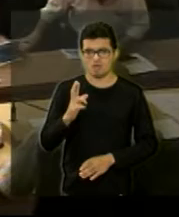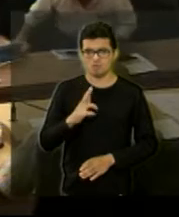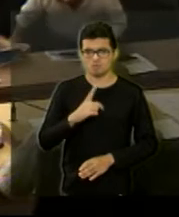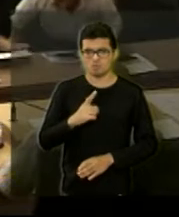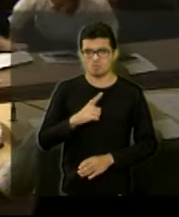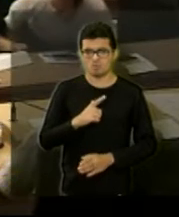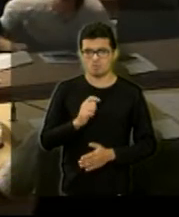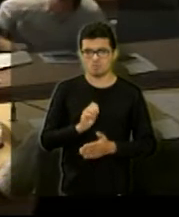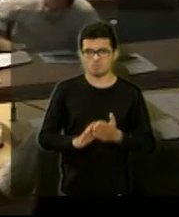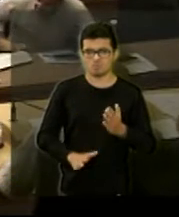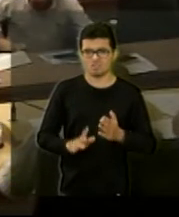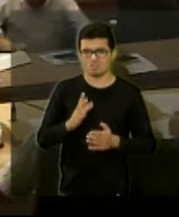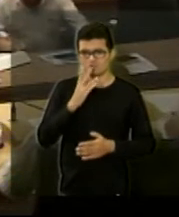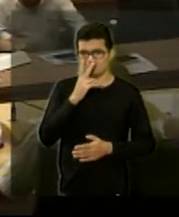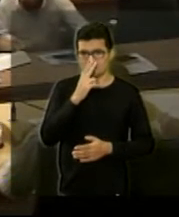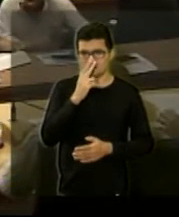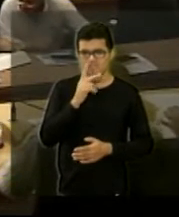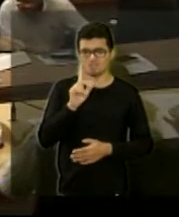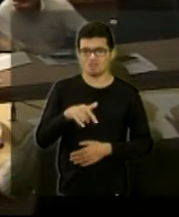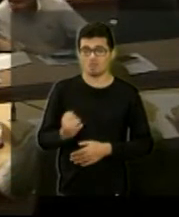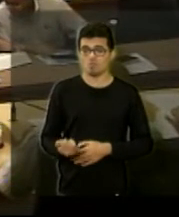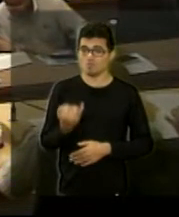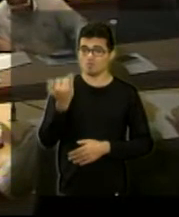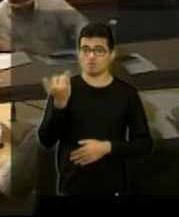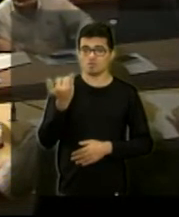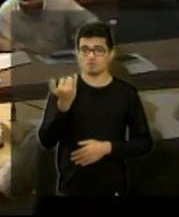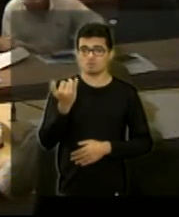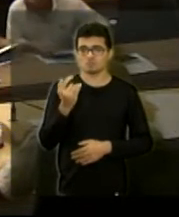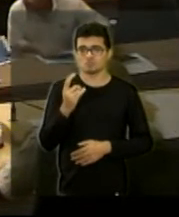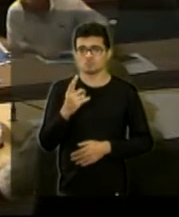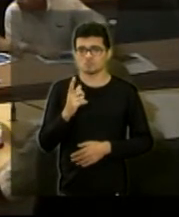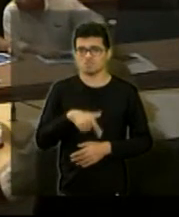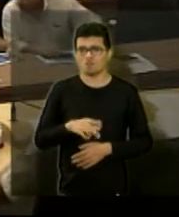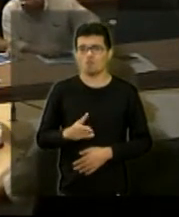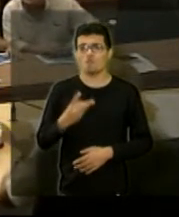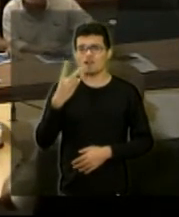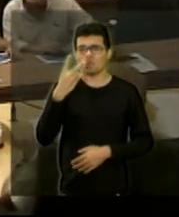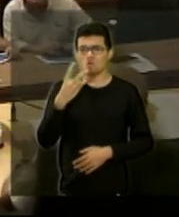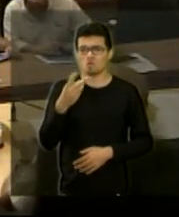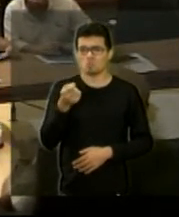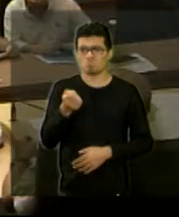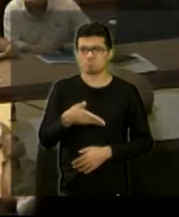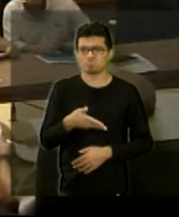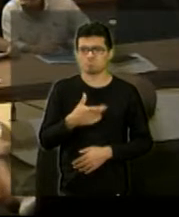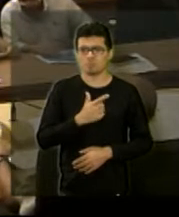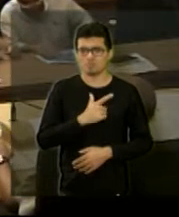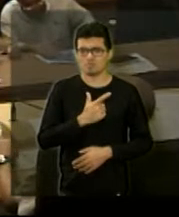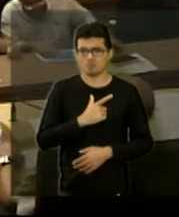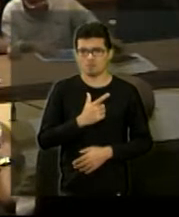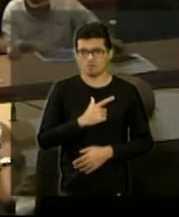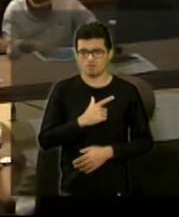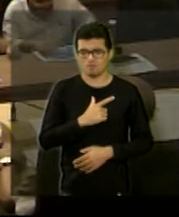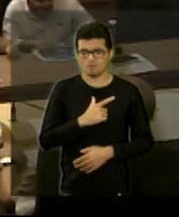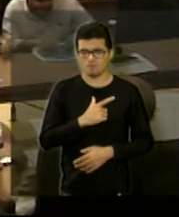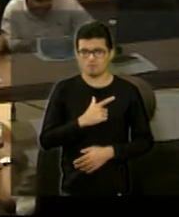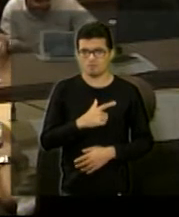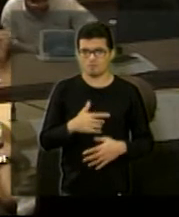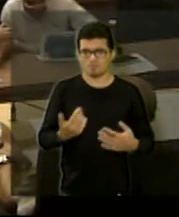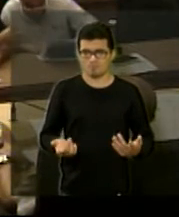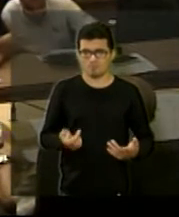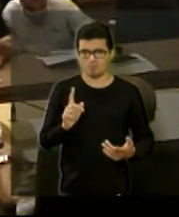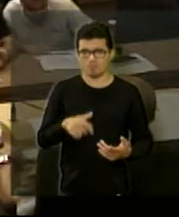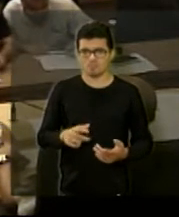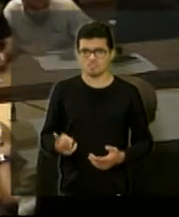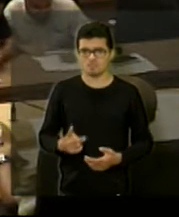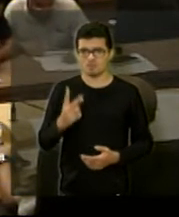atividade que me parece ser muito importante para os negócios na cidade. E